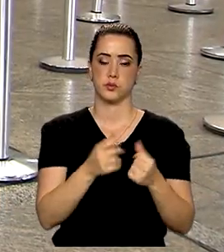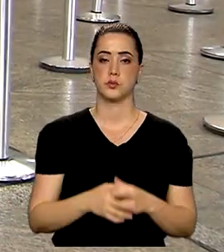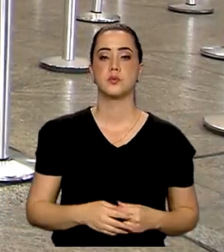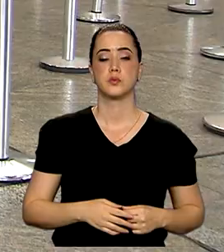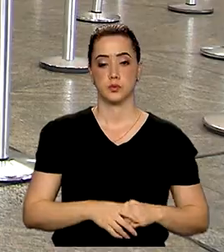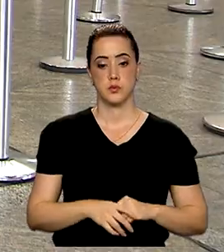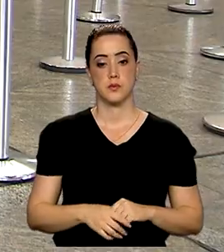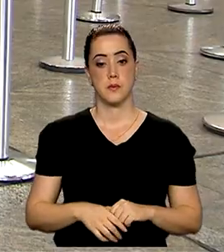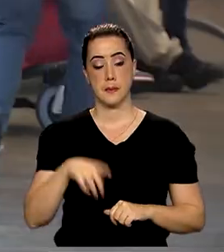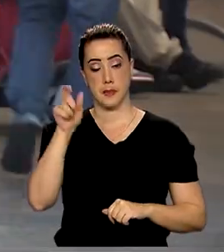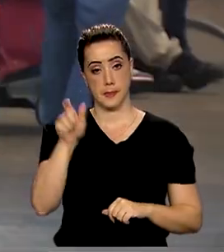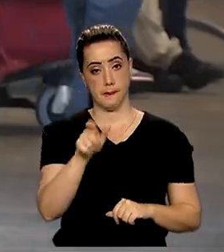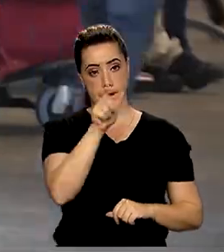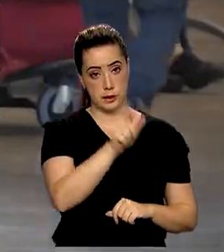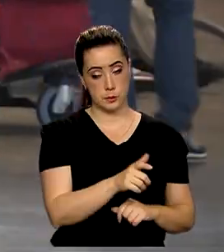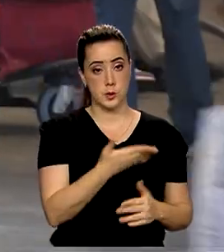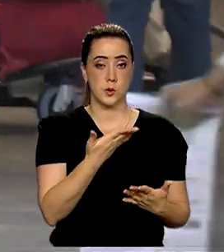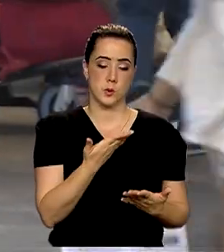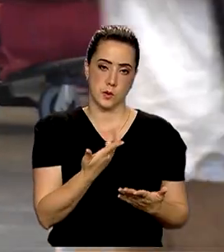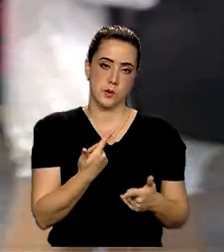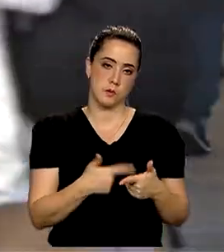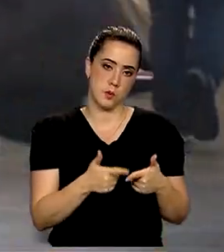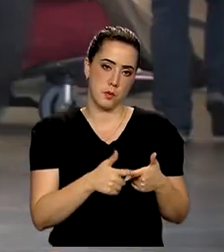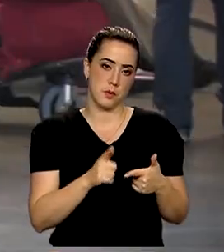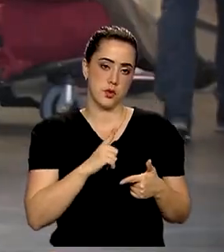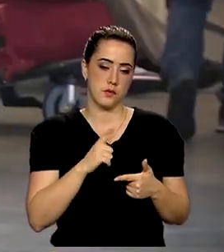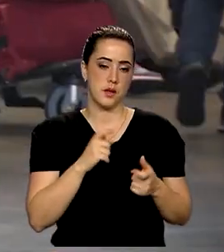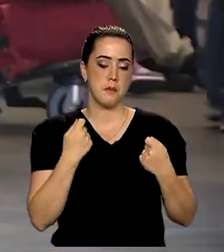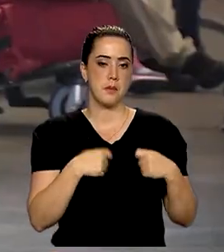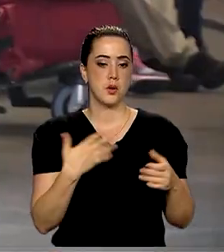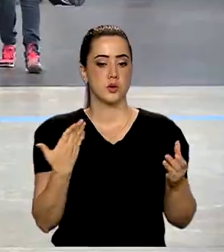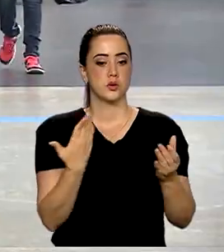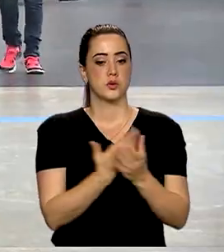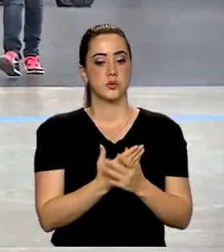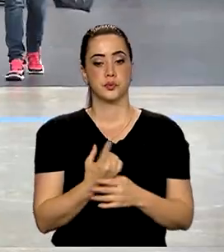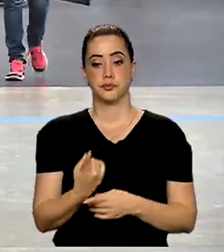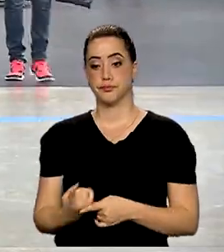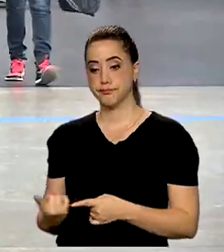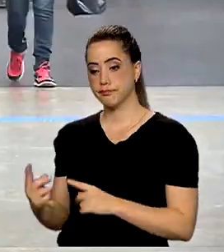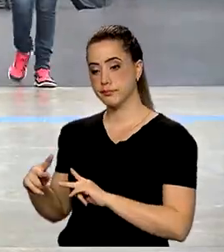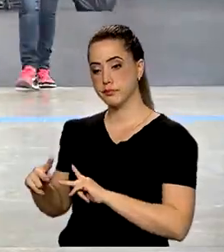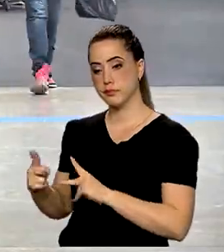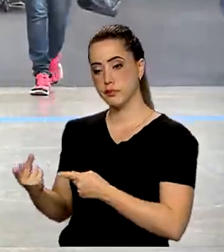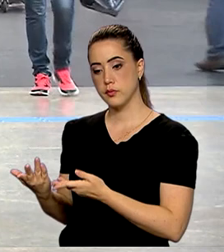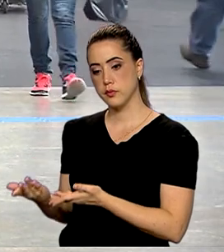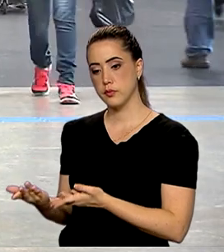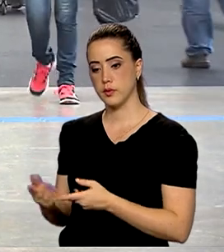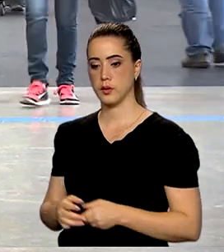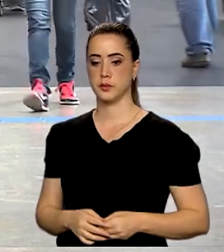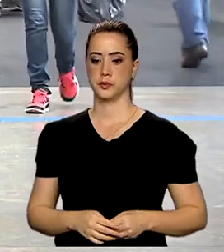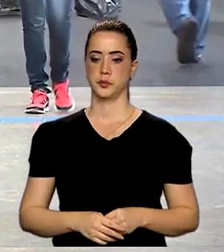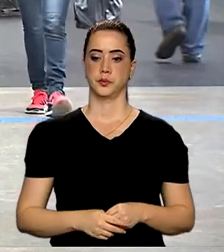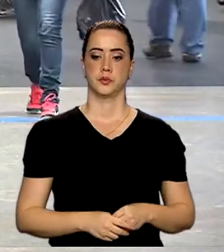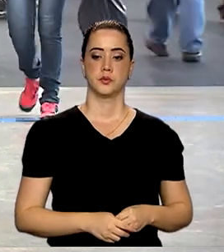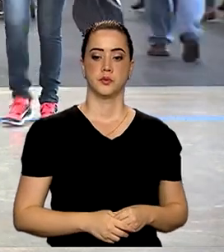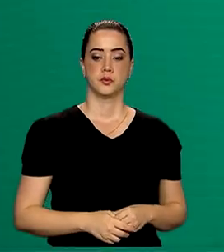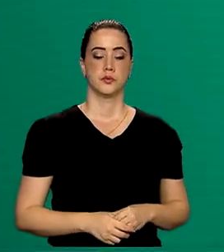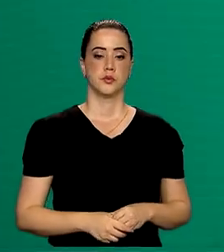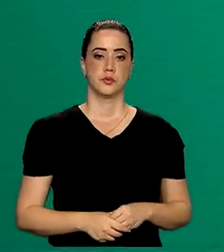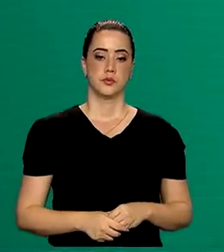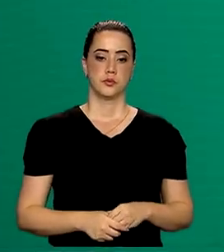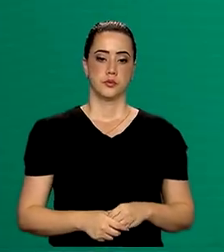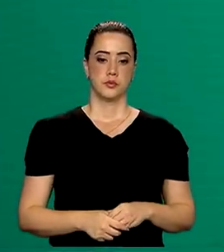Os consumidores lesados podem fazer registro na plataforma consumidor.gov.br.